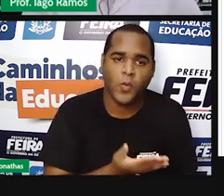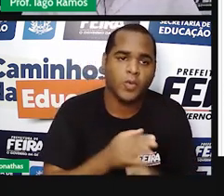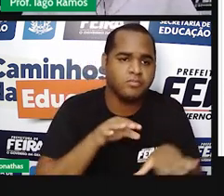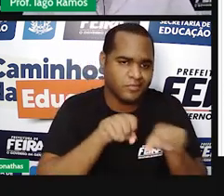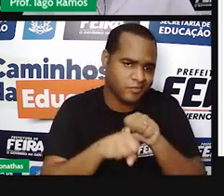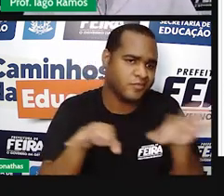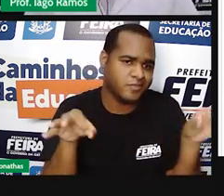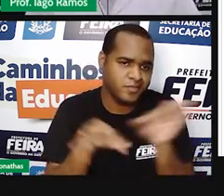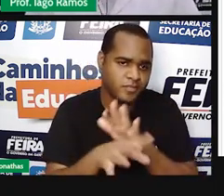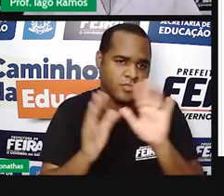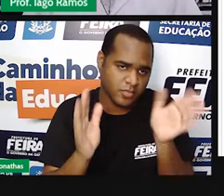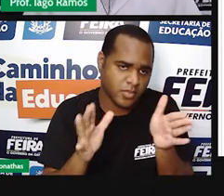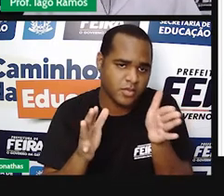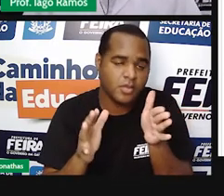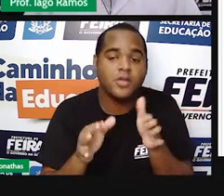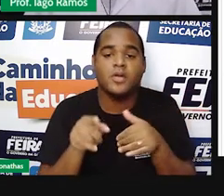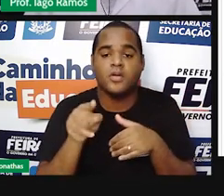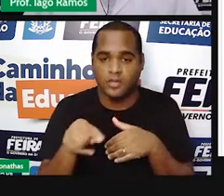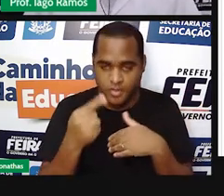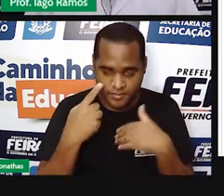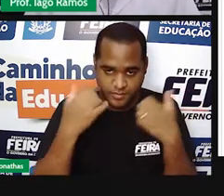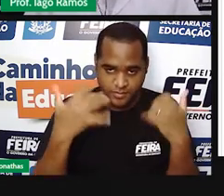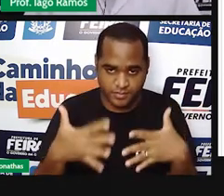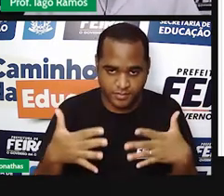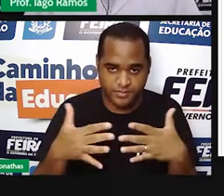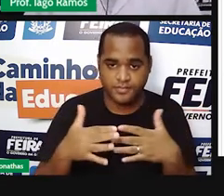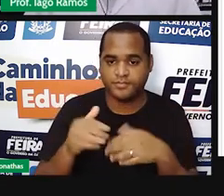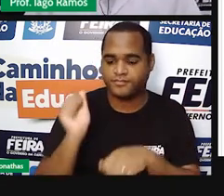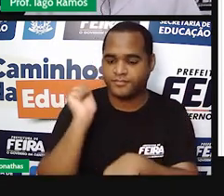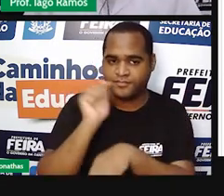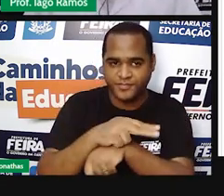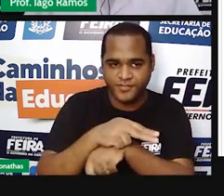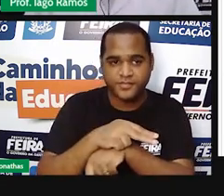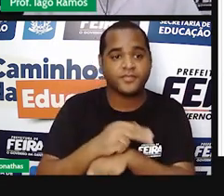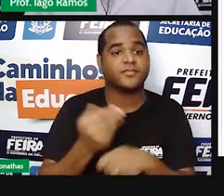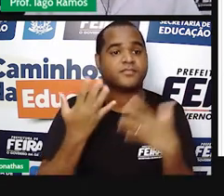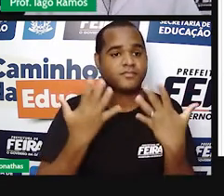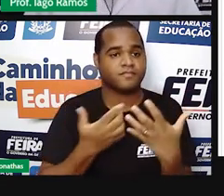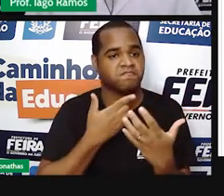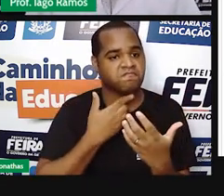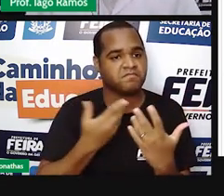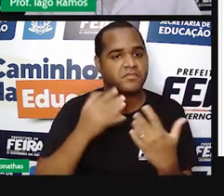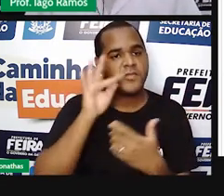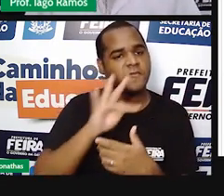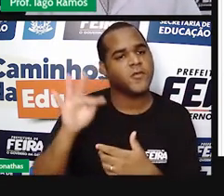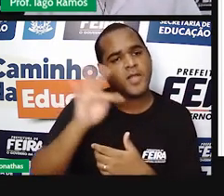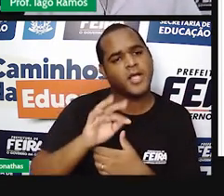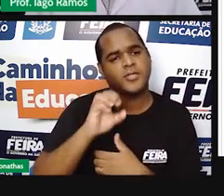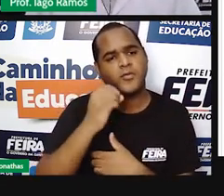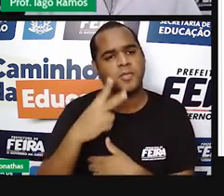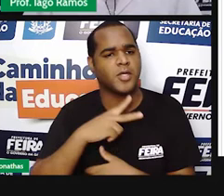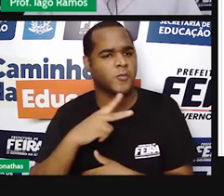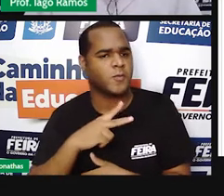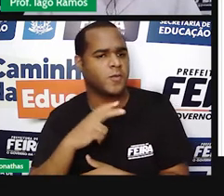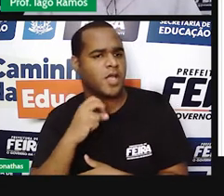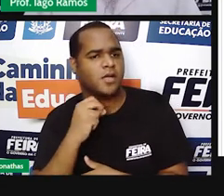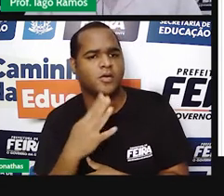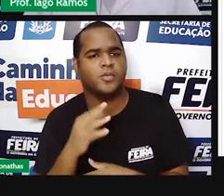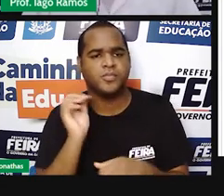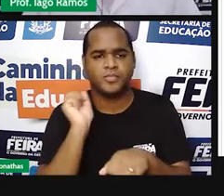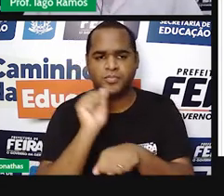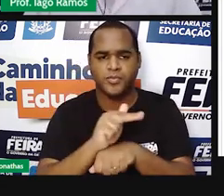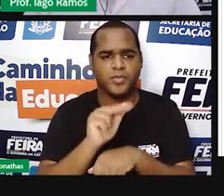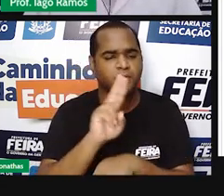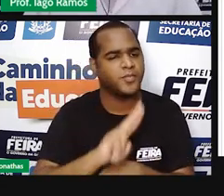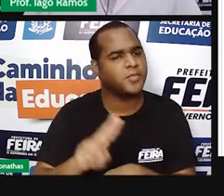finalizaram o ensino médio, geralmente fazem para garantir uma vaga em uma universidade pública, ou uma faculdade particular,